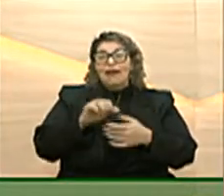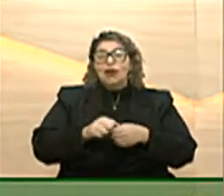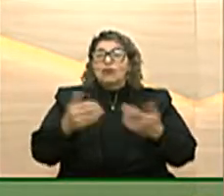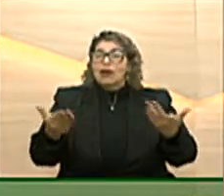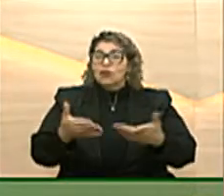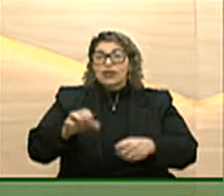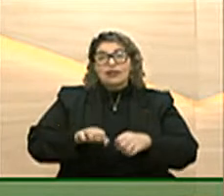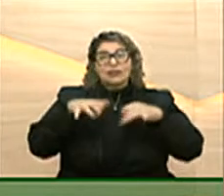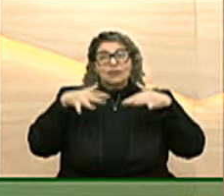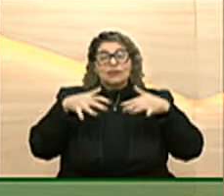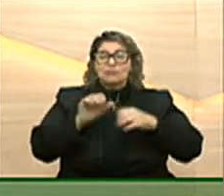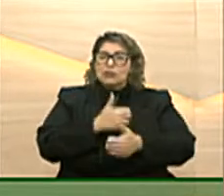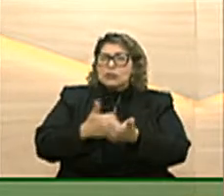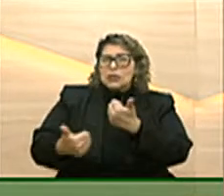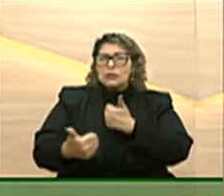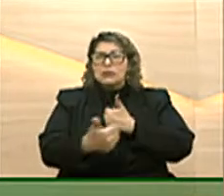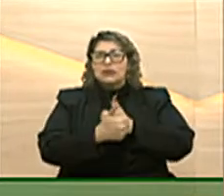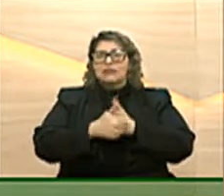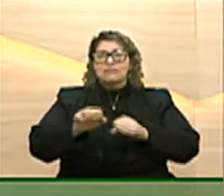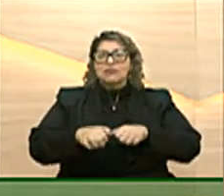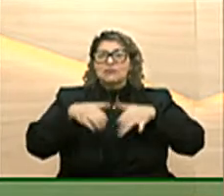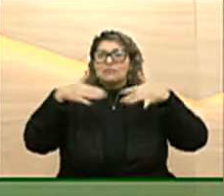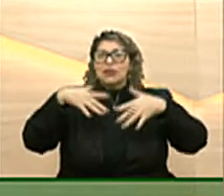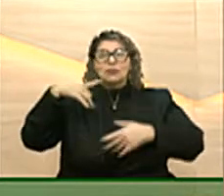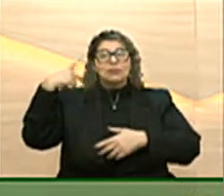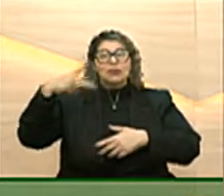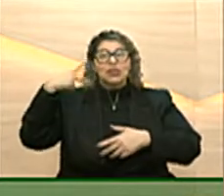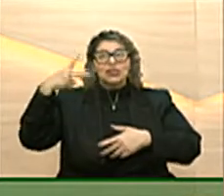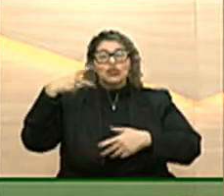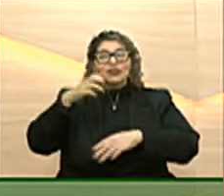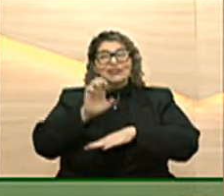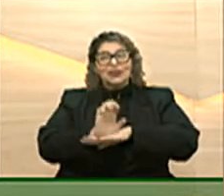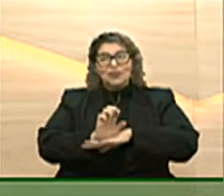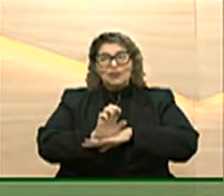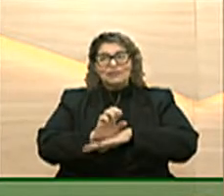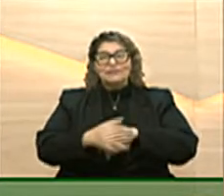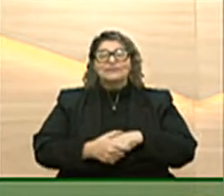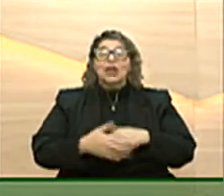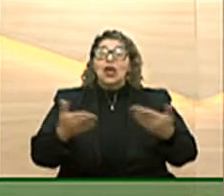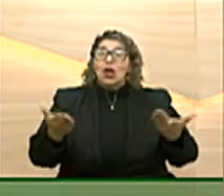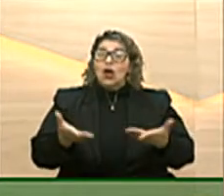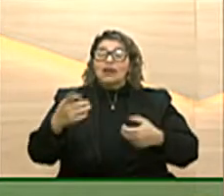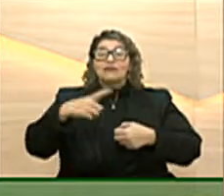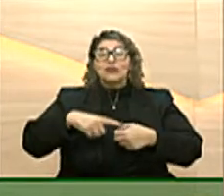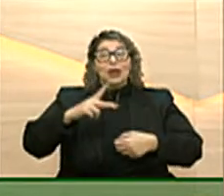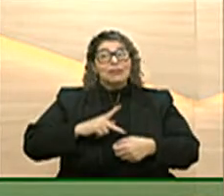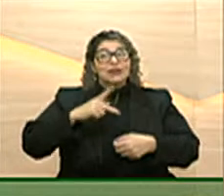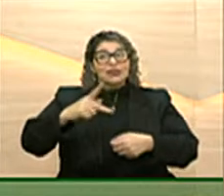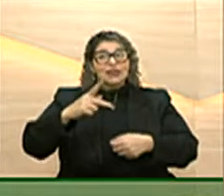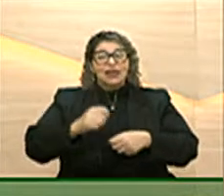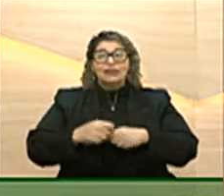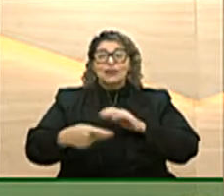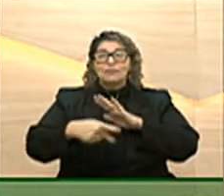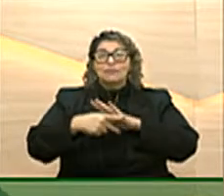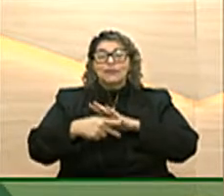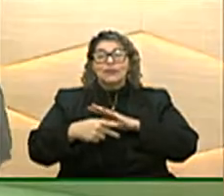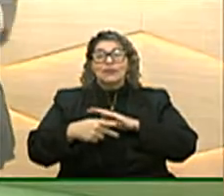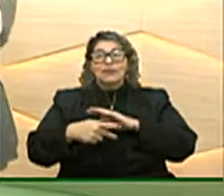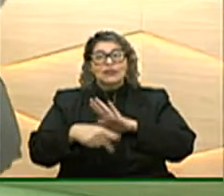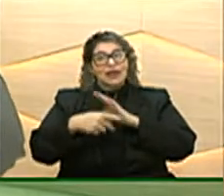mantém o seu protagonismo no debate político estadual Nós vamos voltar à presidência dessa casa convidar o